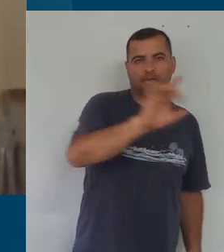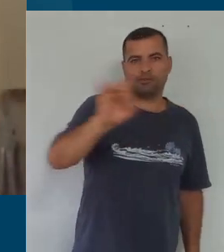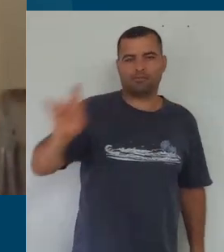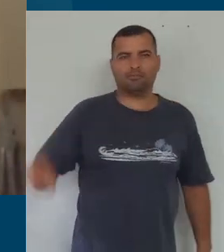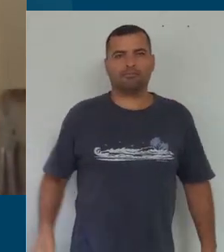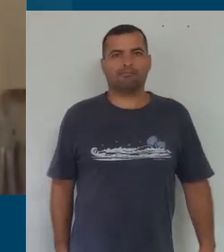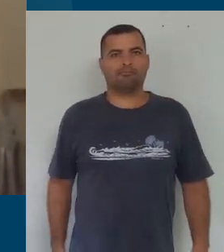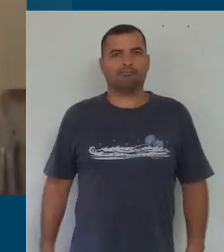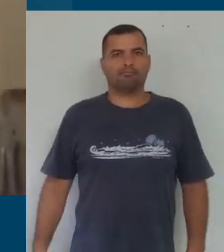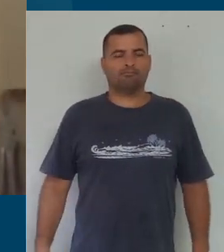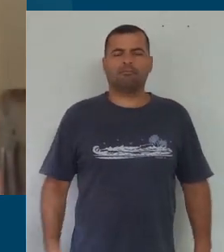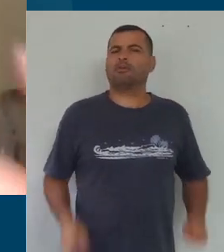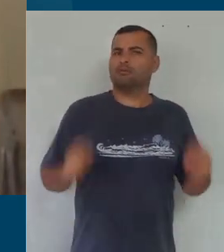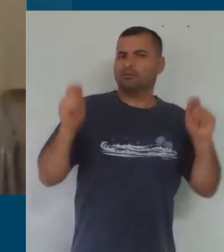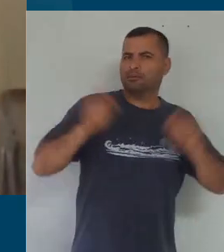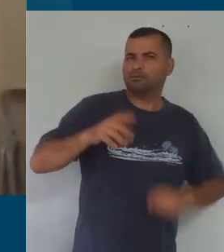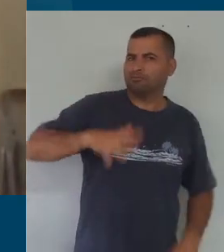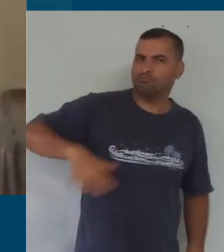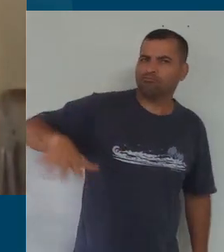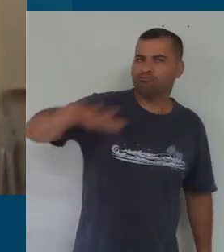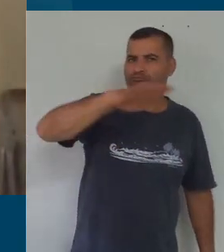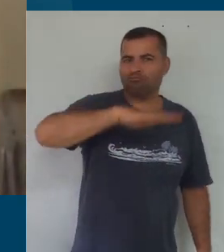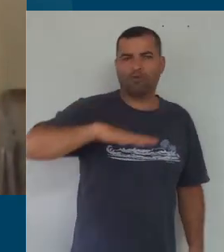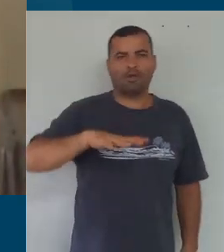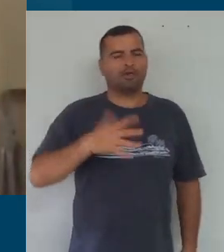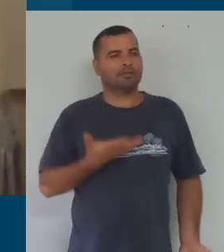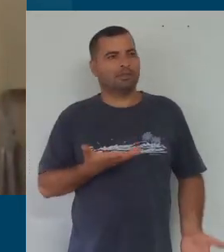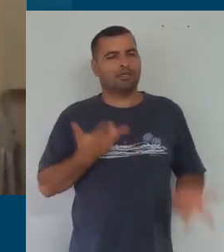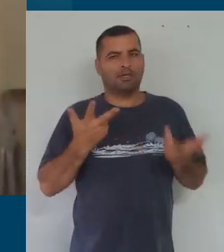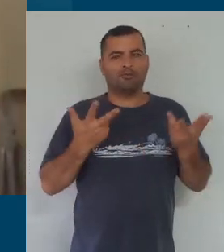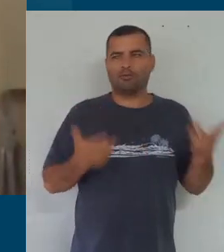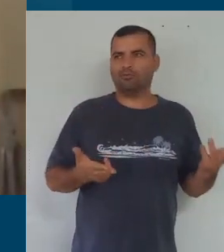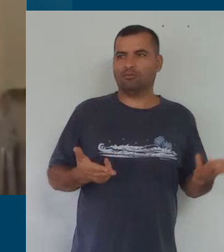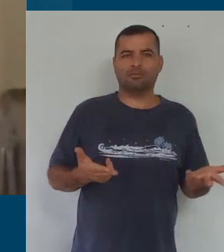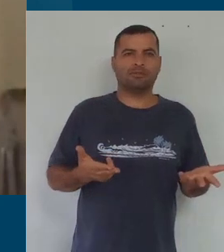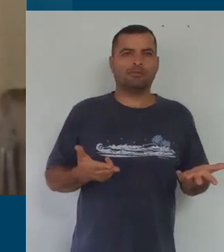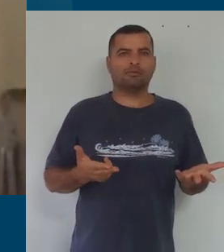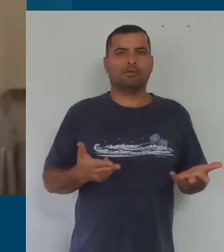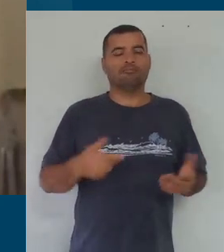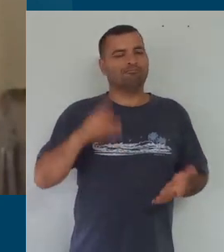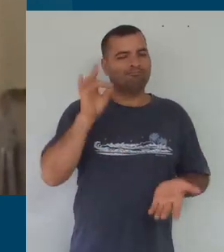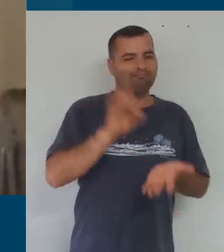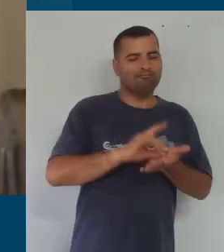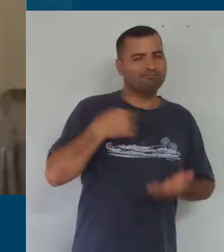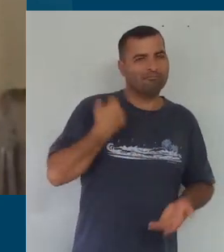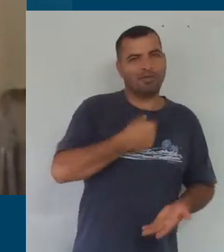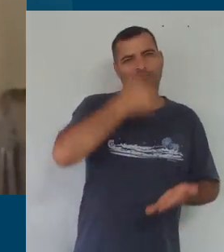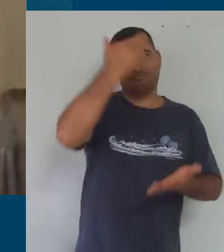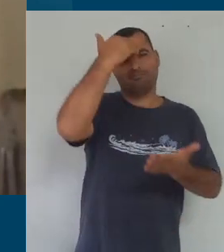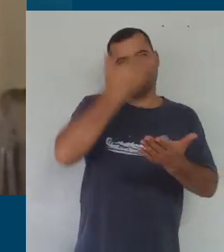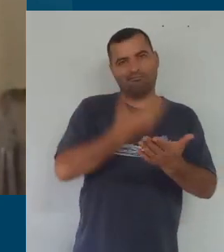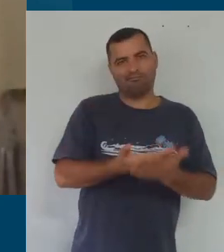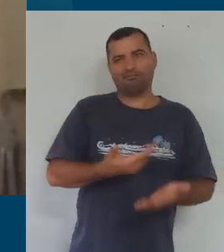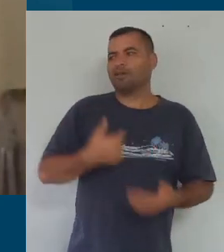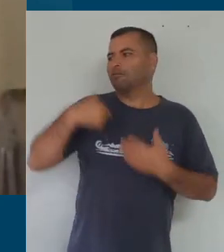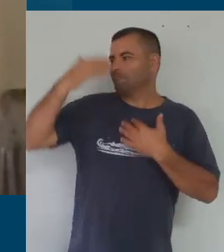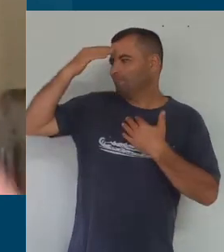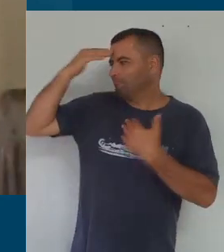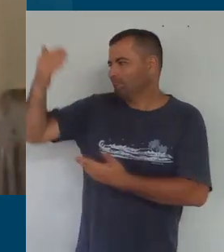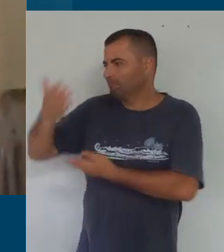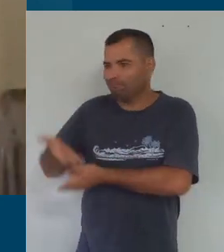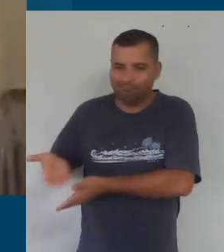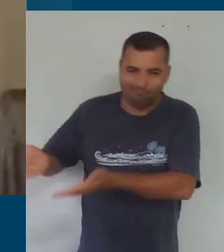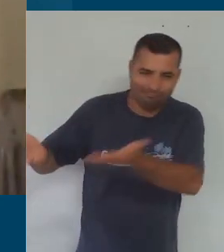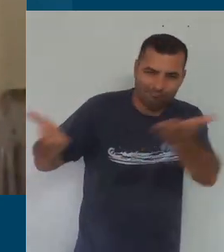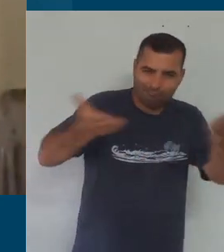alguma forma, nos colocar naquilo que nós realmente acreditamos. Então, meu agradecimento a toda a equipe,